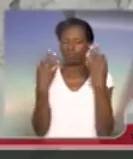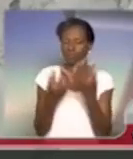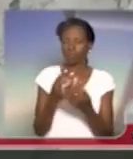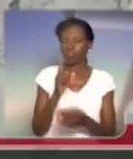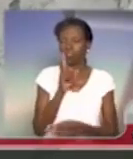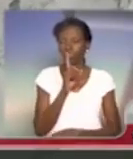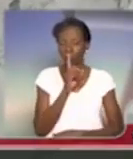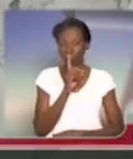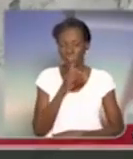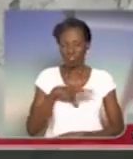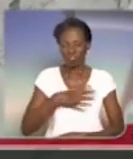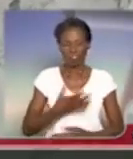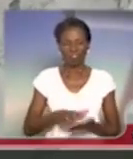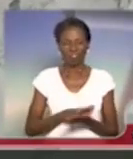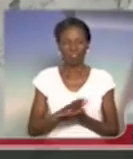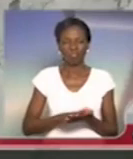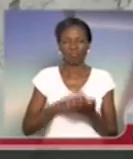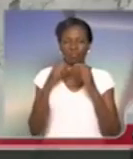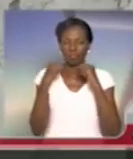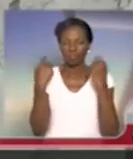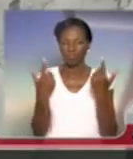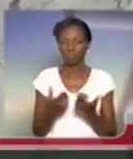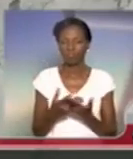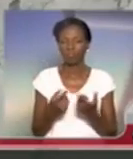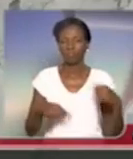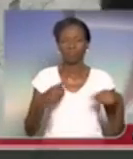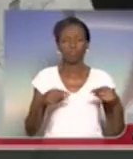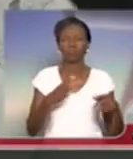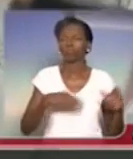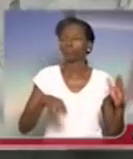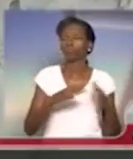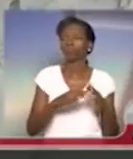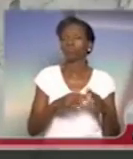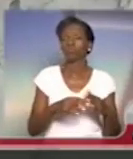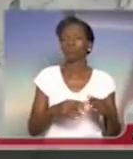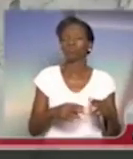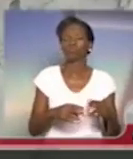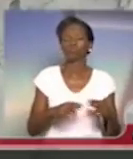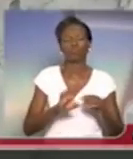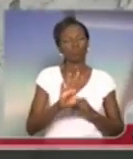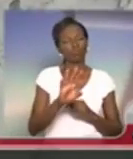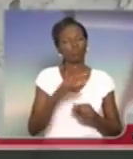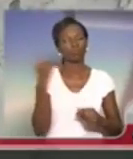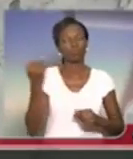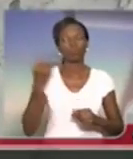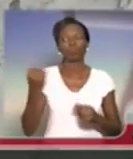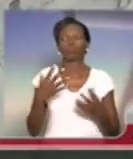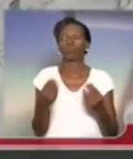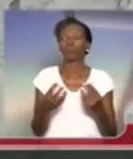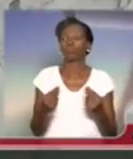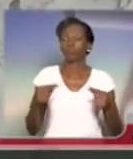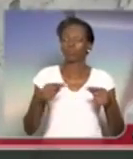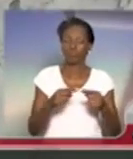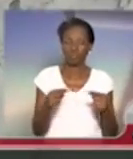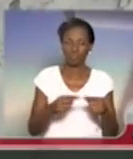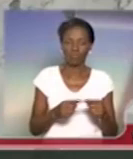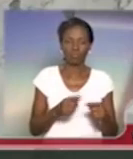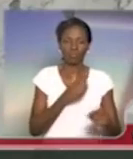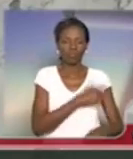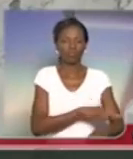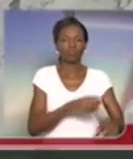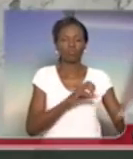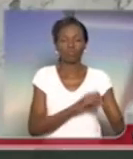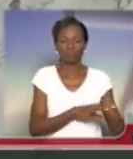covarde da Assembleia Legislativa, que discute tudo, menos um fato tão importante como esse que está